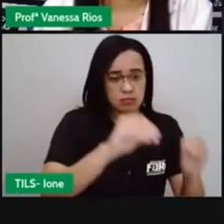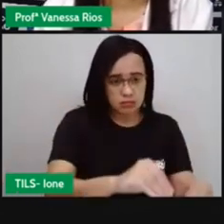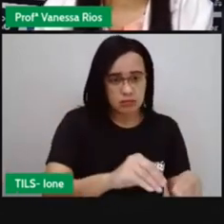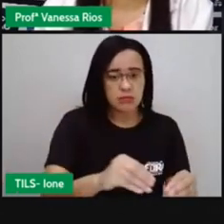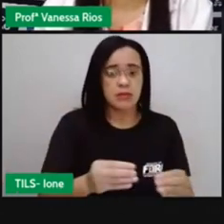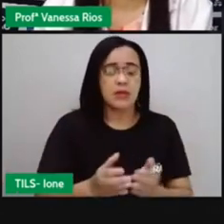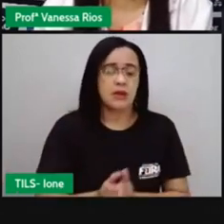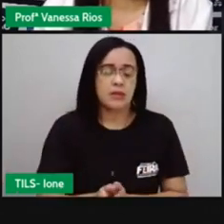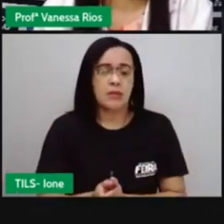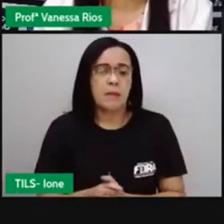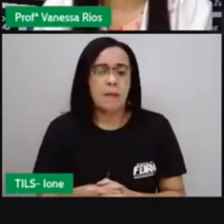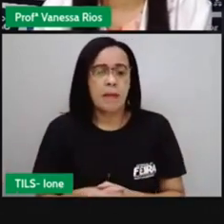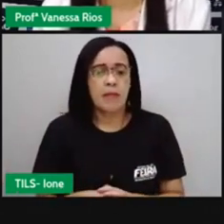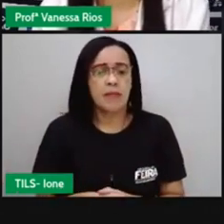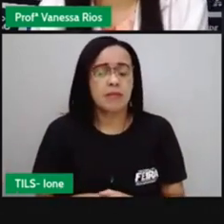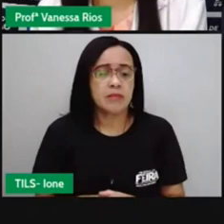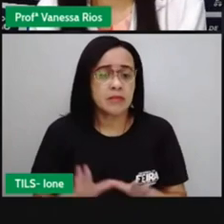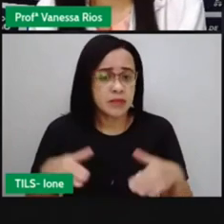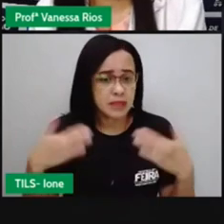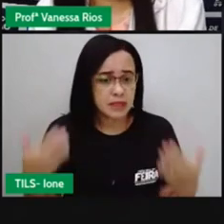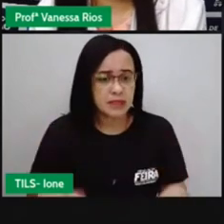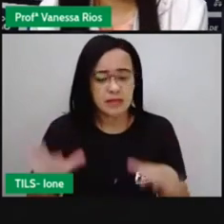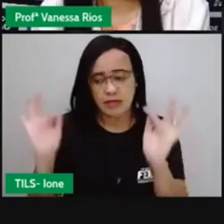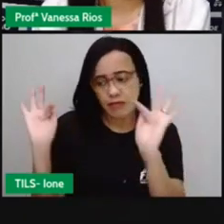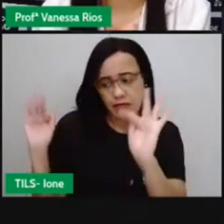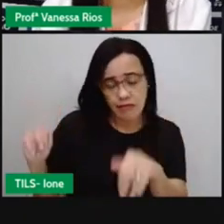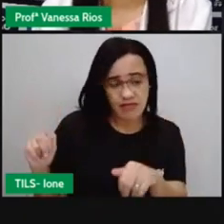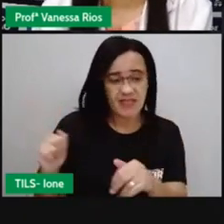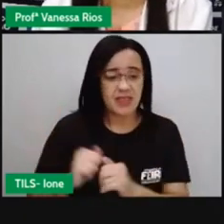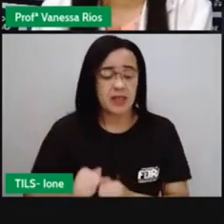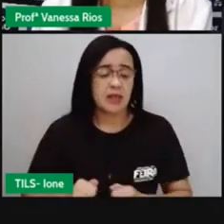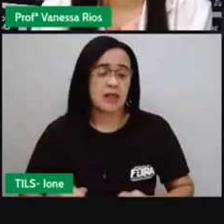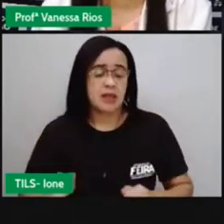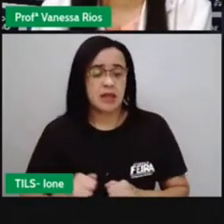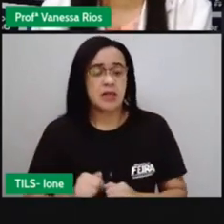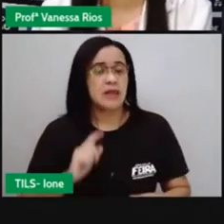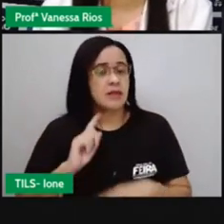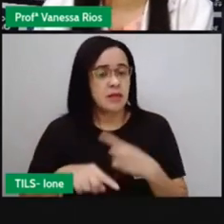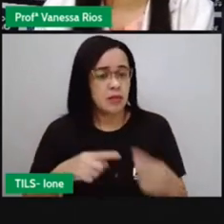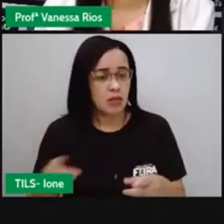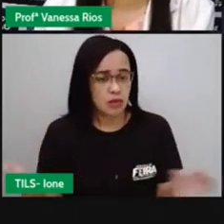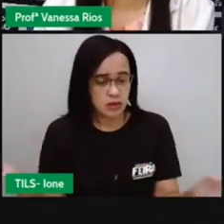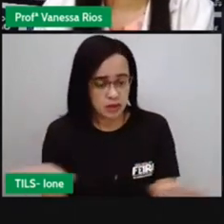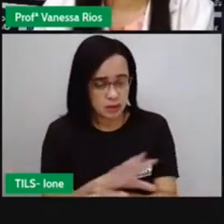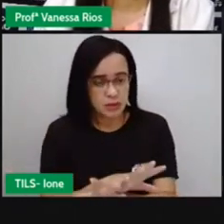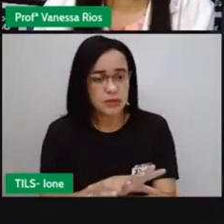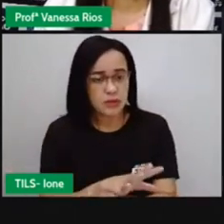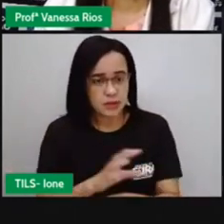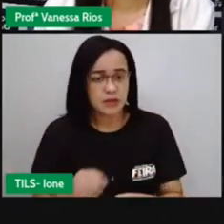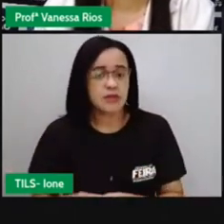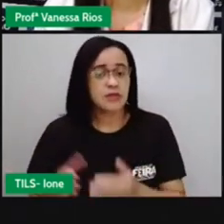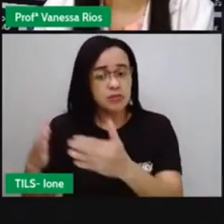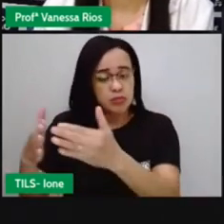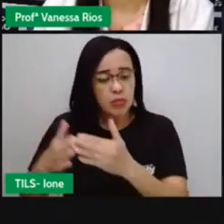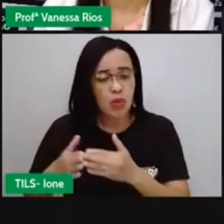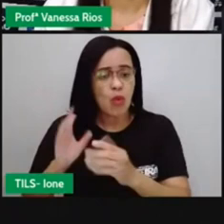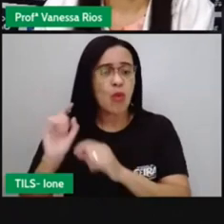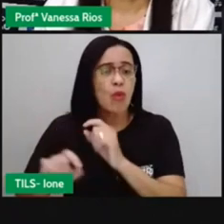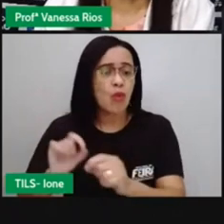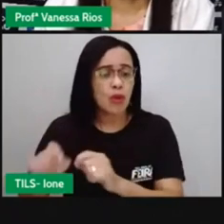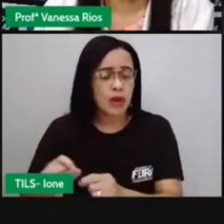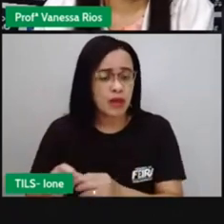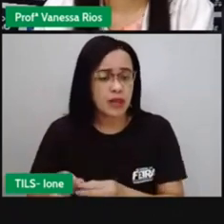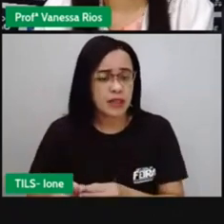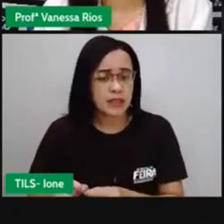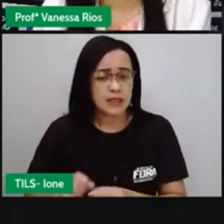relação a Portugal, a Napoleão Bonaparte, né? Foi pedido aí, depois da Revolução